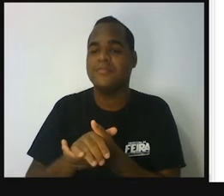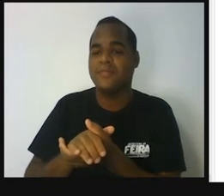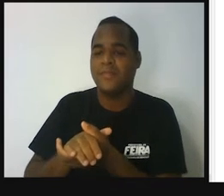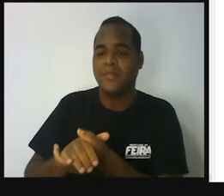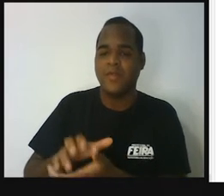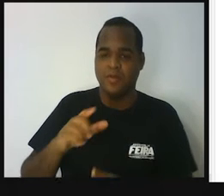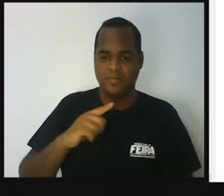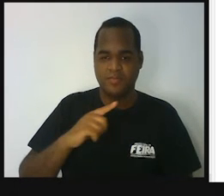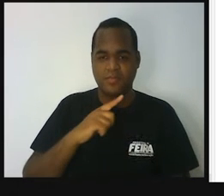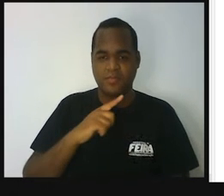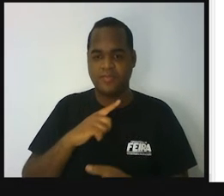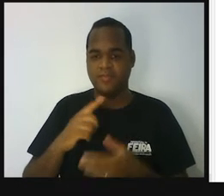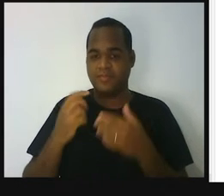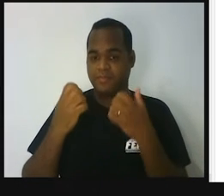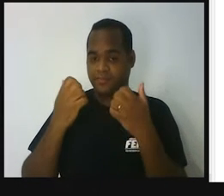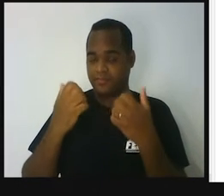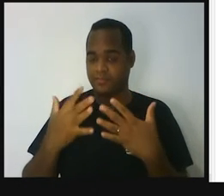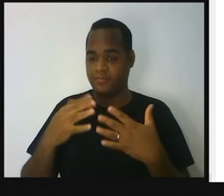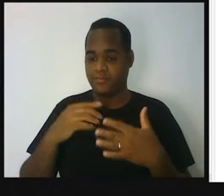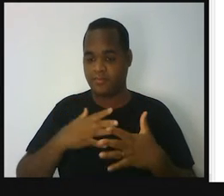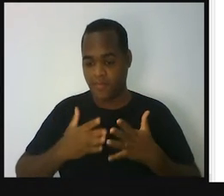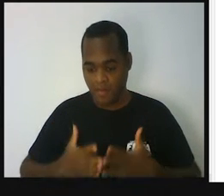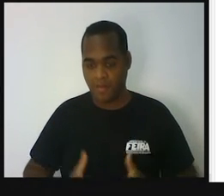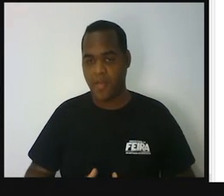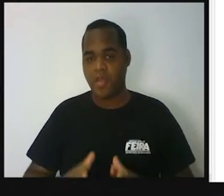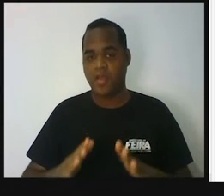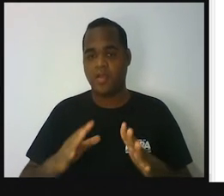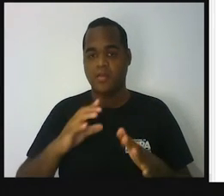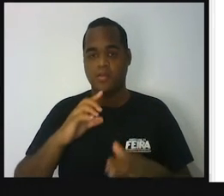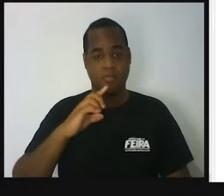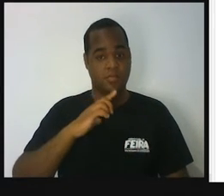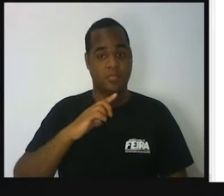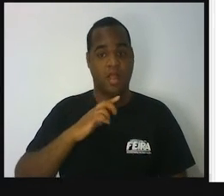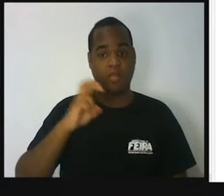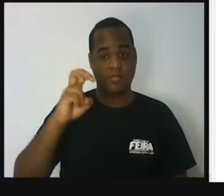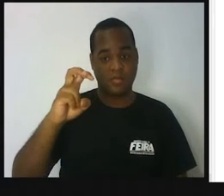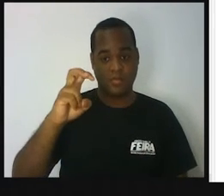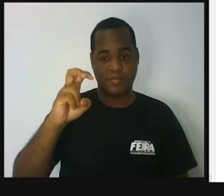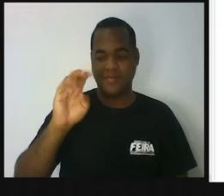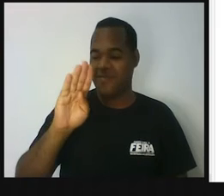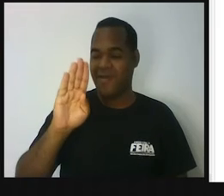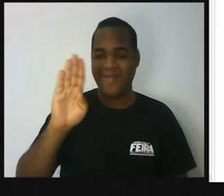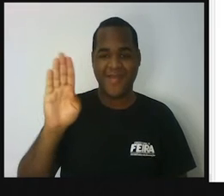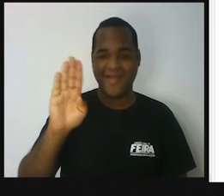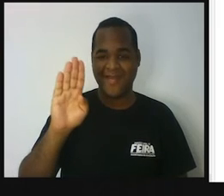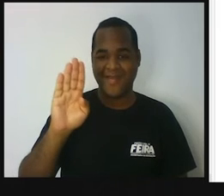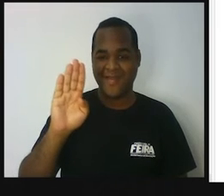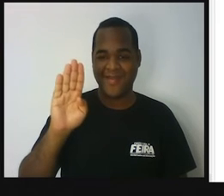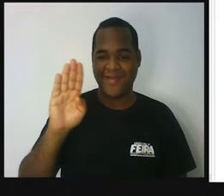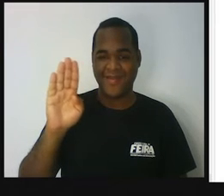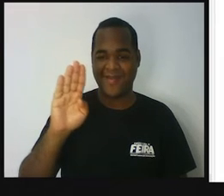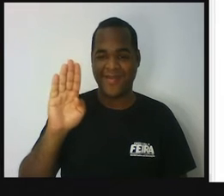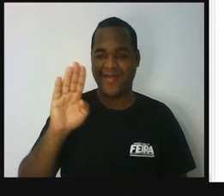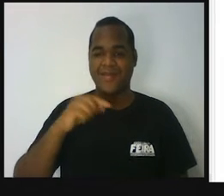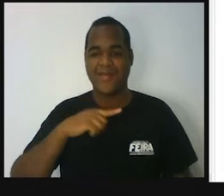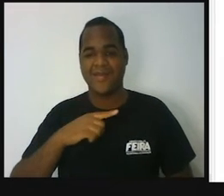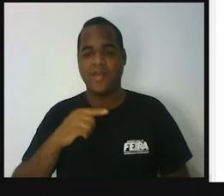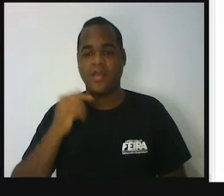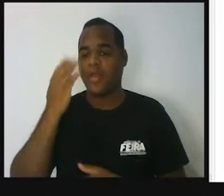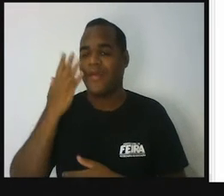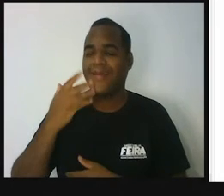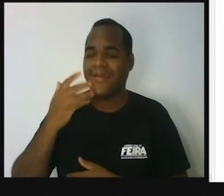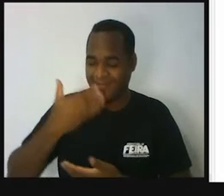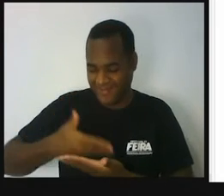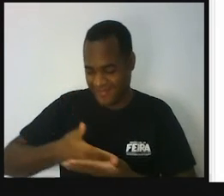em um mesmo parto, o nascimento de cinco bebês. Cinco bebês, né?